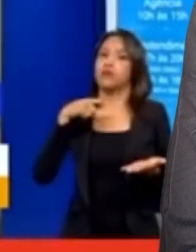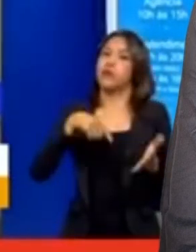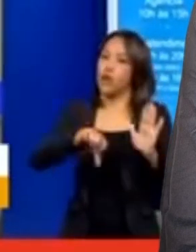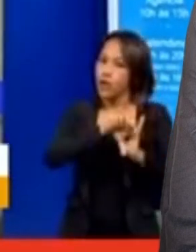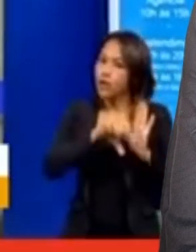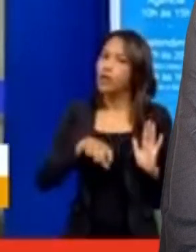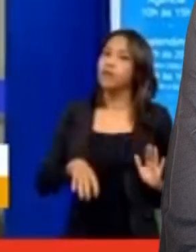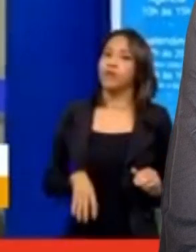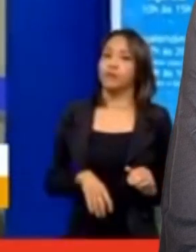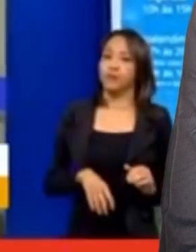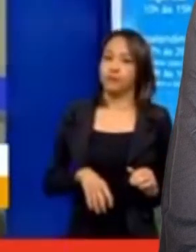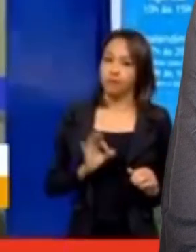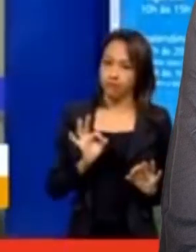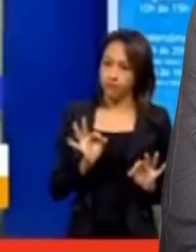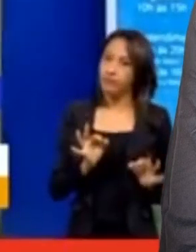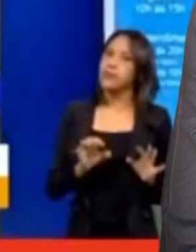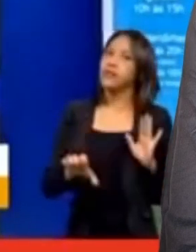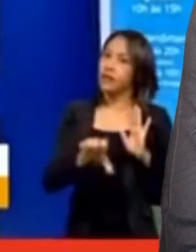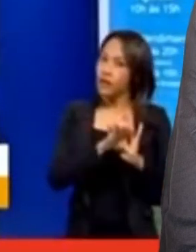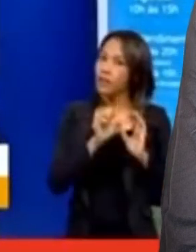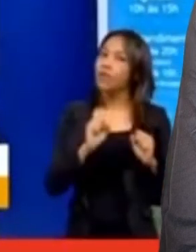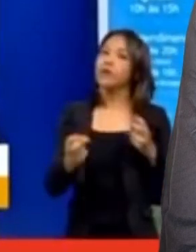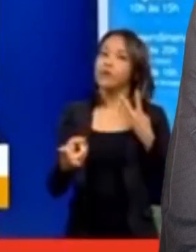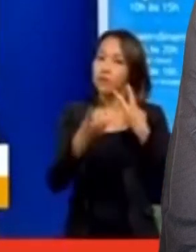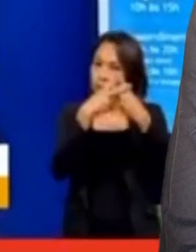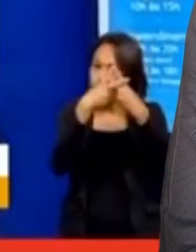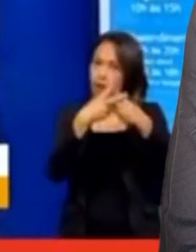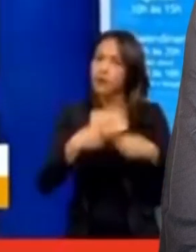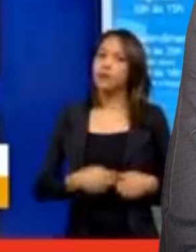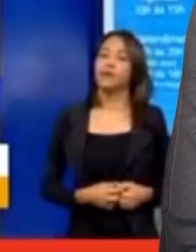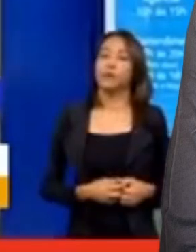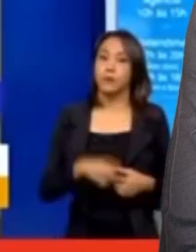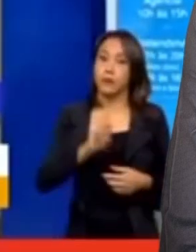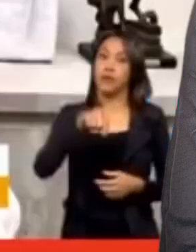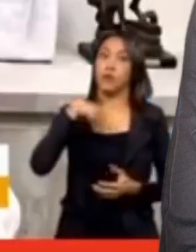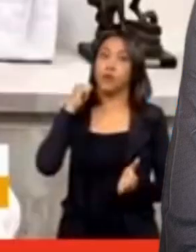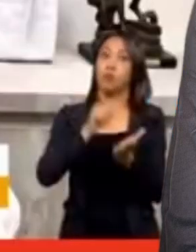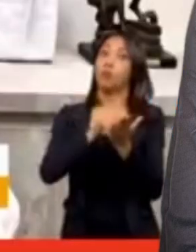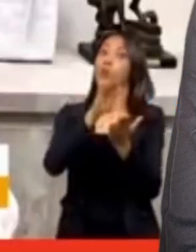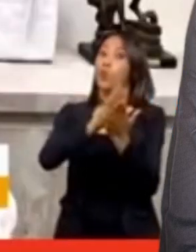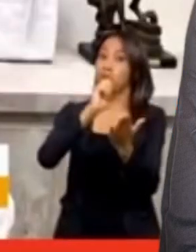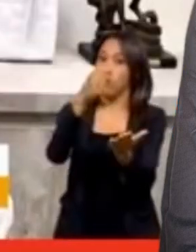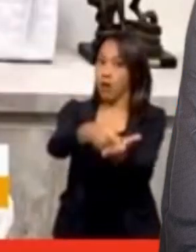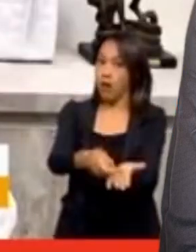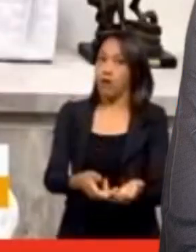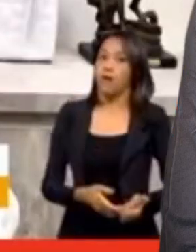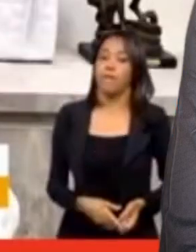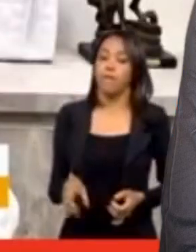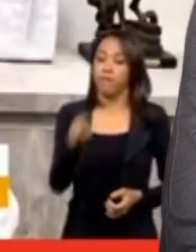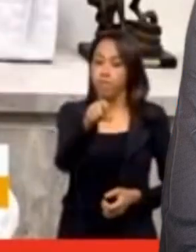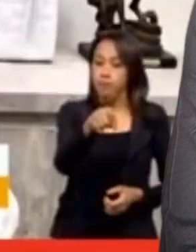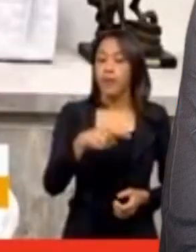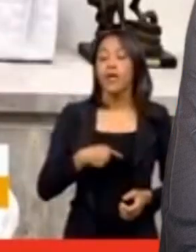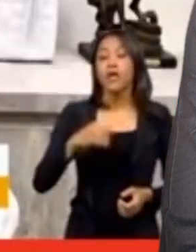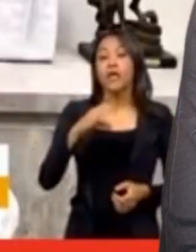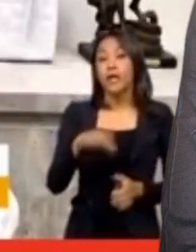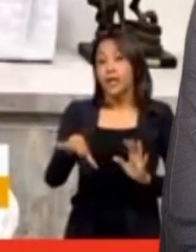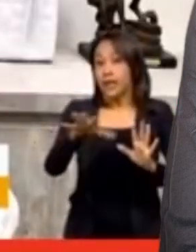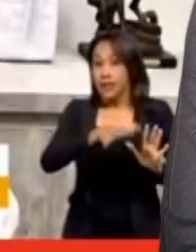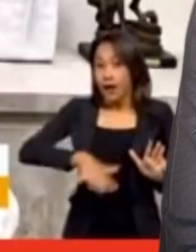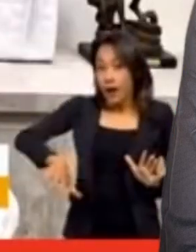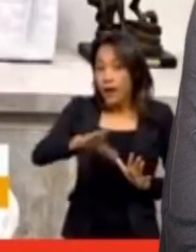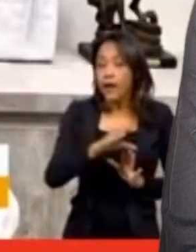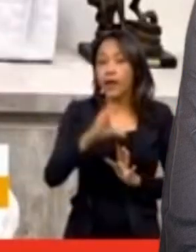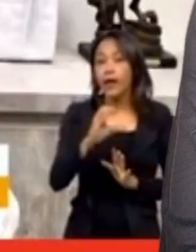É isso mesmo. Você pode ser preso, ficar recluso e até pagar uma multa. No âmbito criminal, a pessoa que recebe e